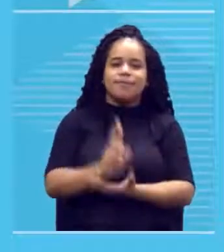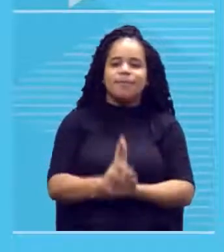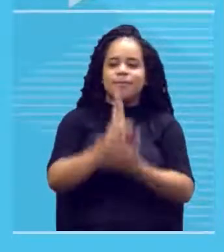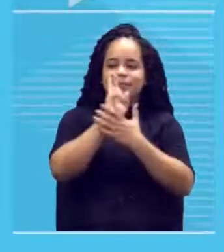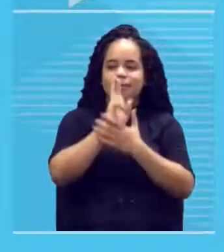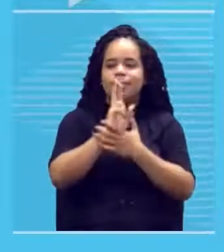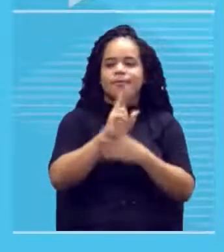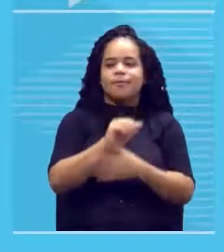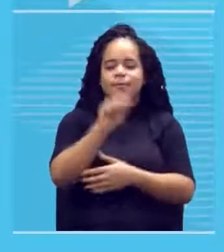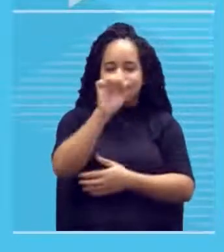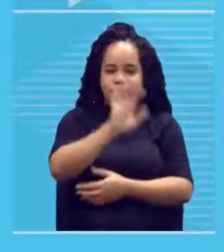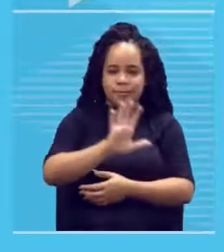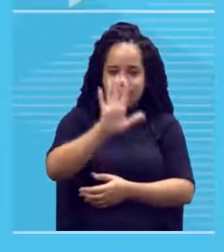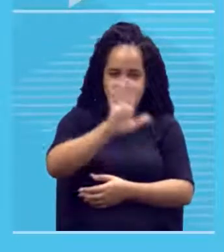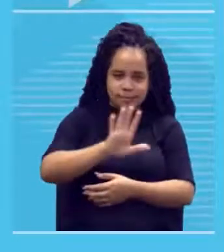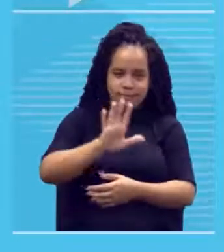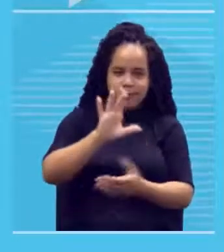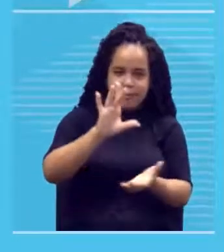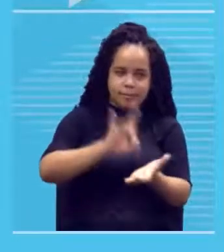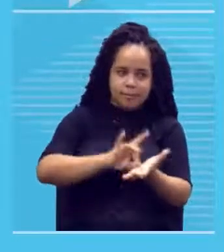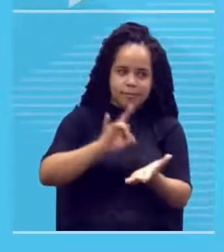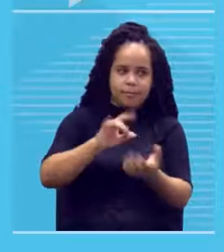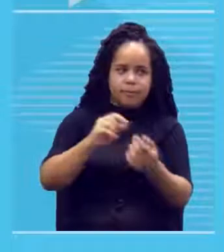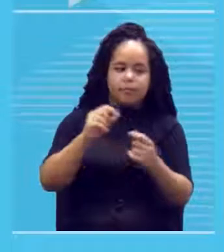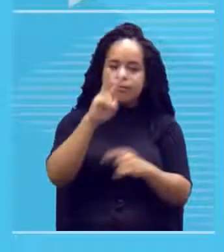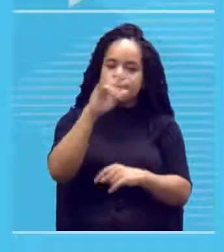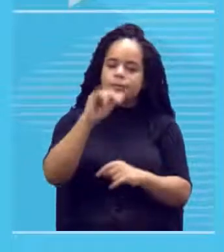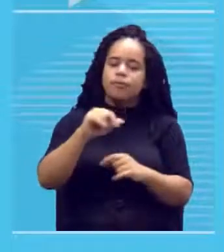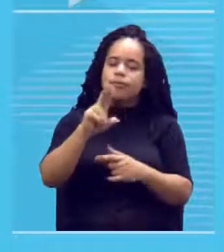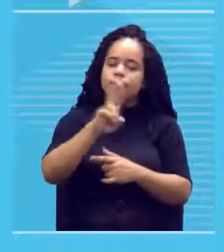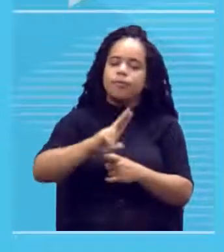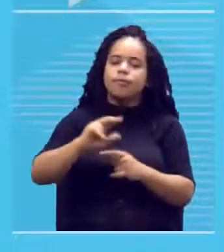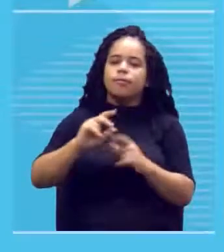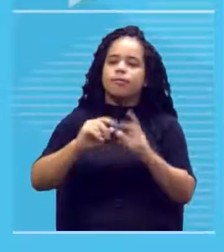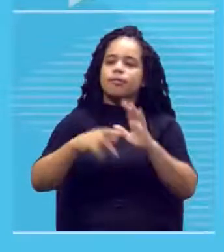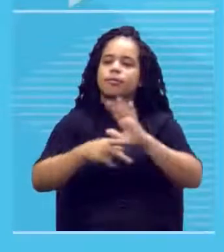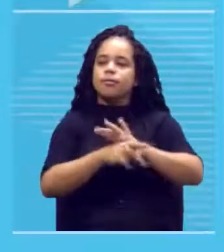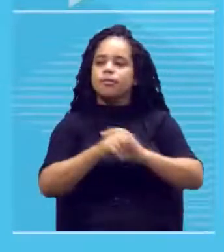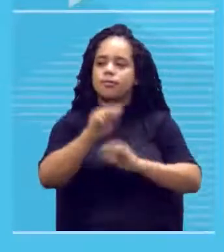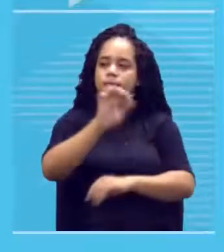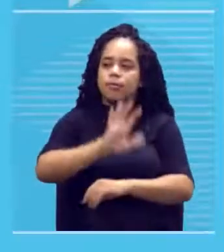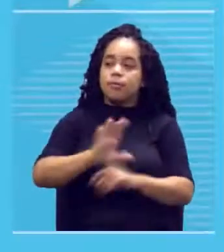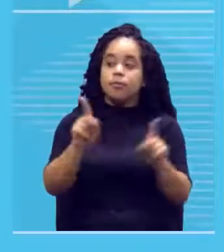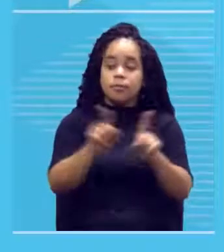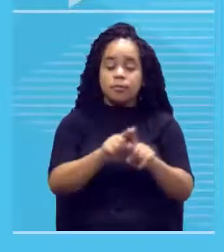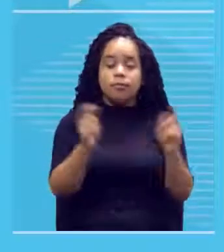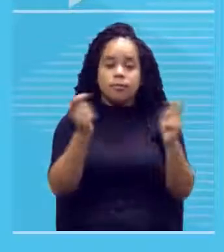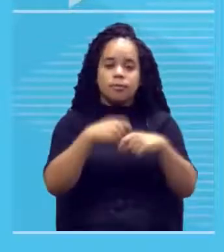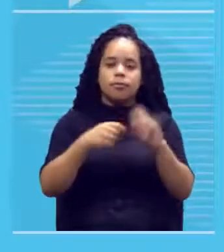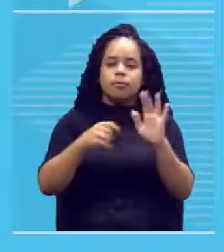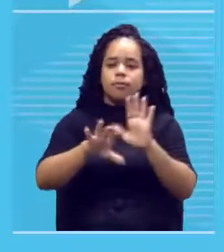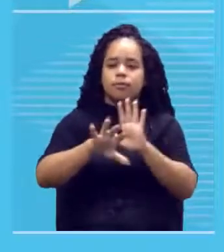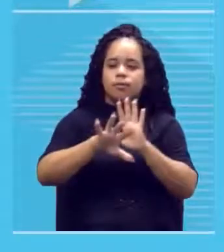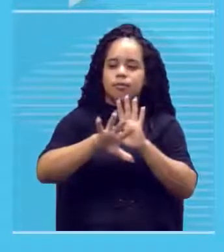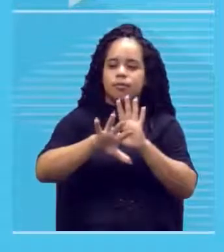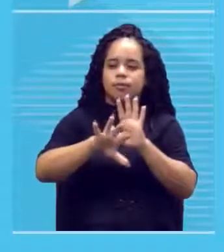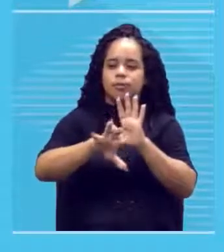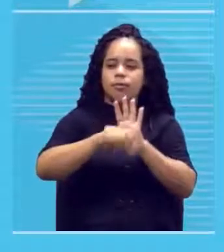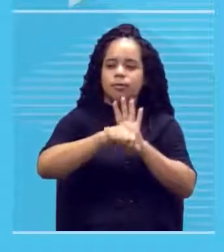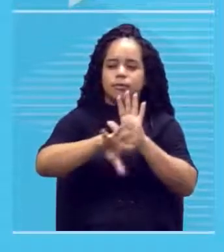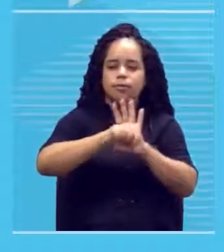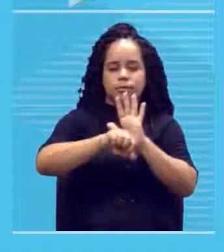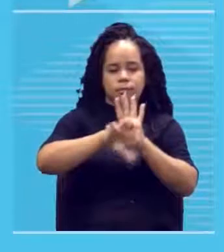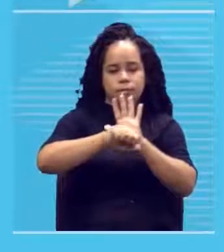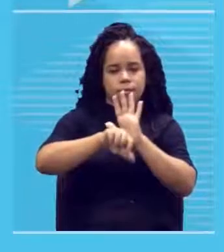figuração, você vai estar sendo figurativo. Mas elas também podem ser abstratas, que não